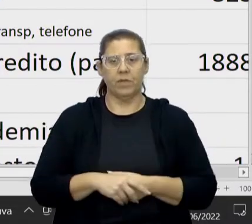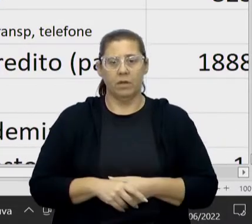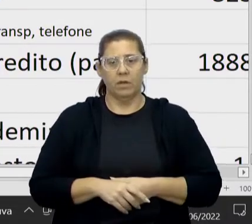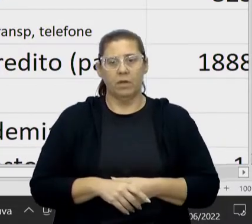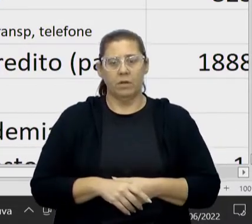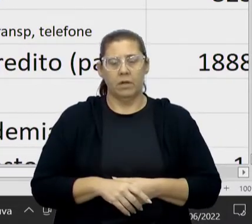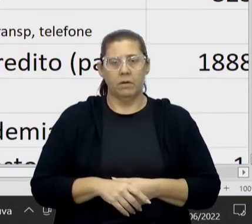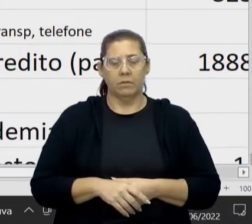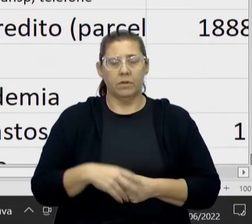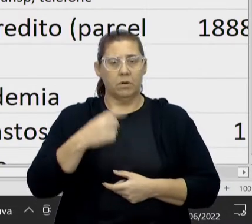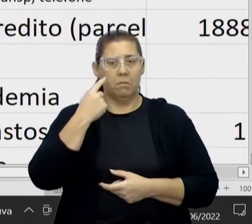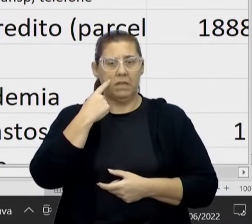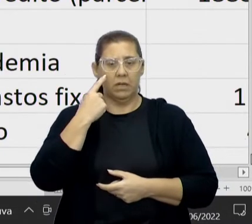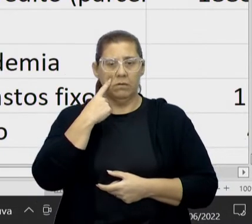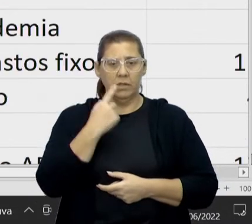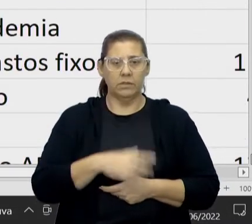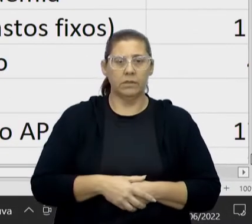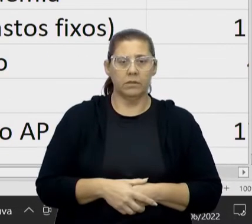Então vamos lá.